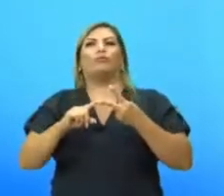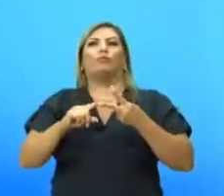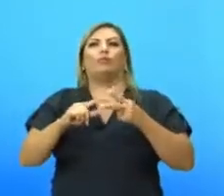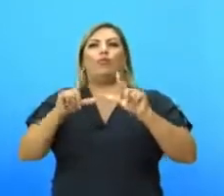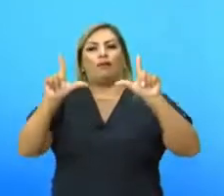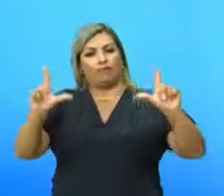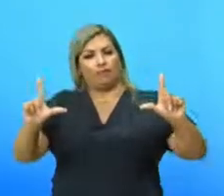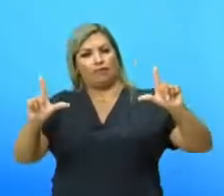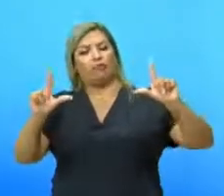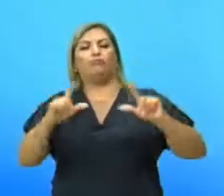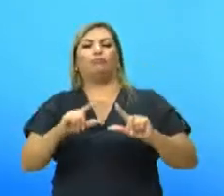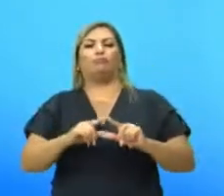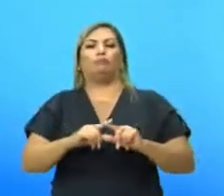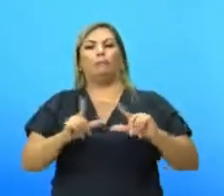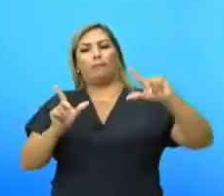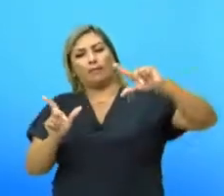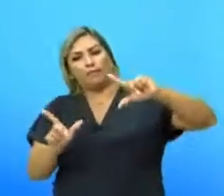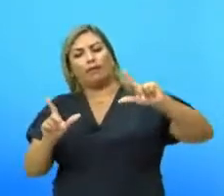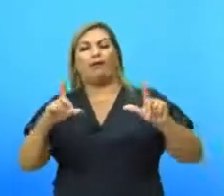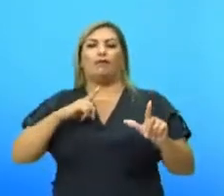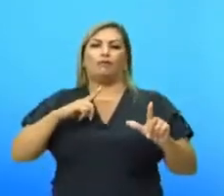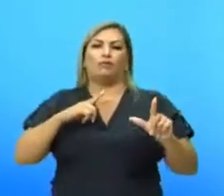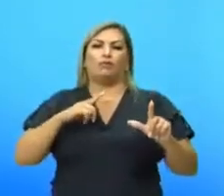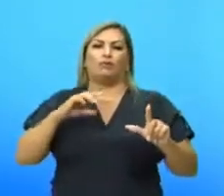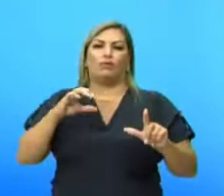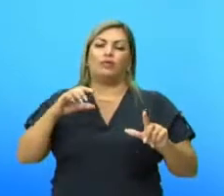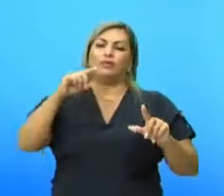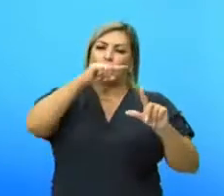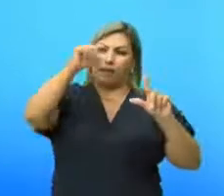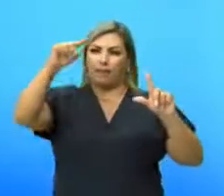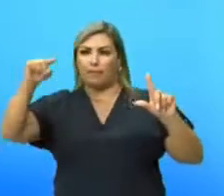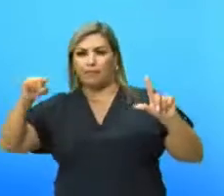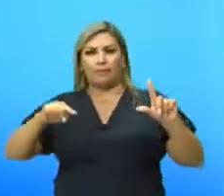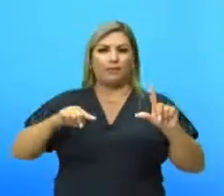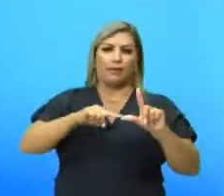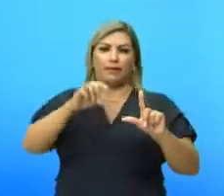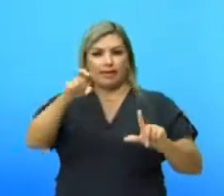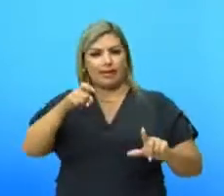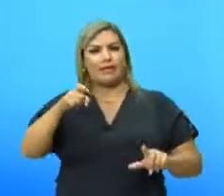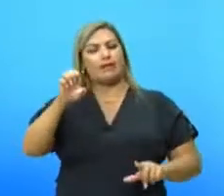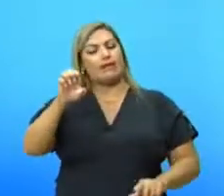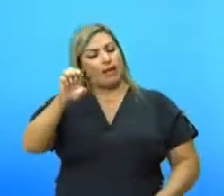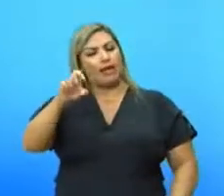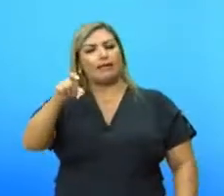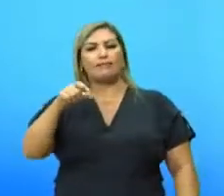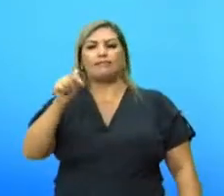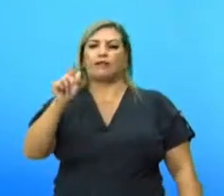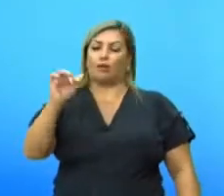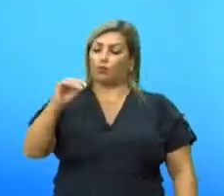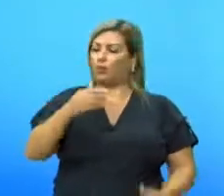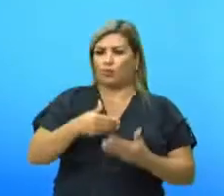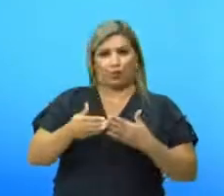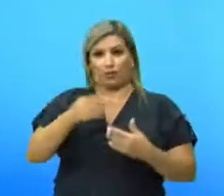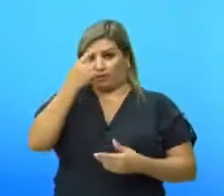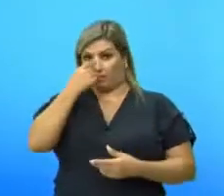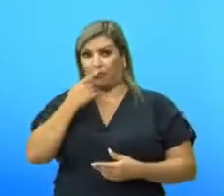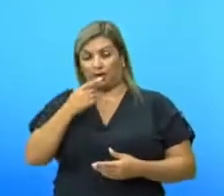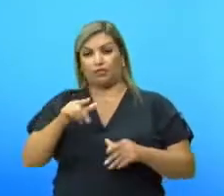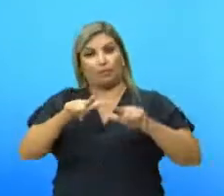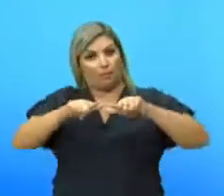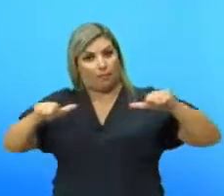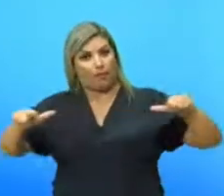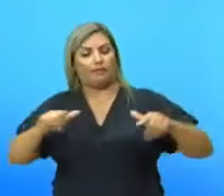pode ser por um retângulo, pode ser por um pentágono, pode ser por um hexágono. Pode ser por qualquer um, tá?